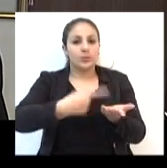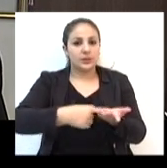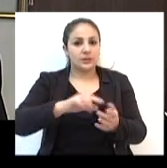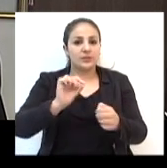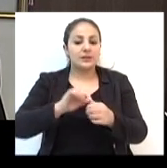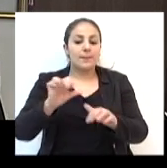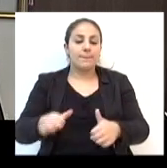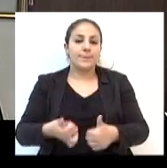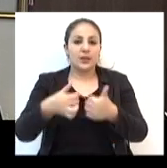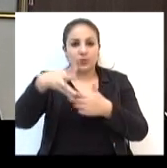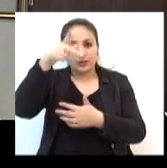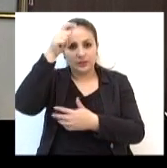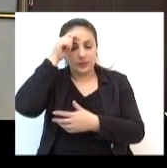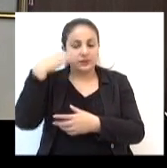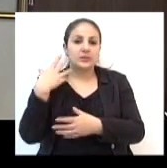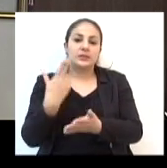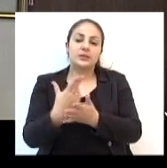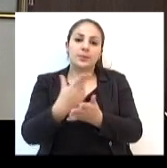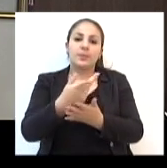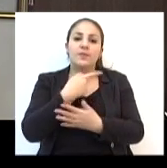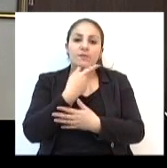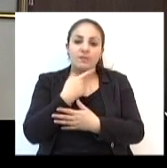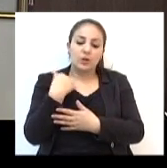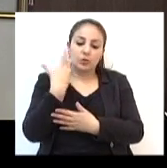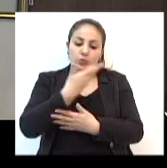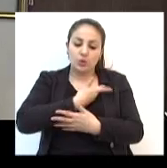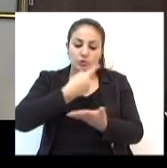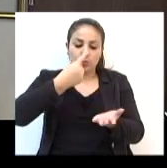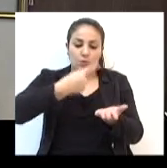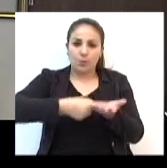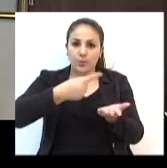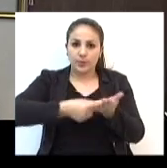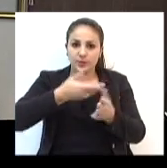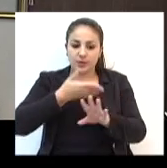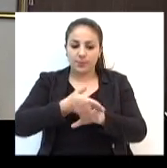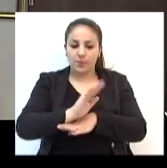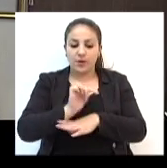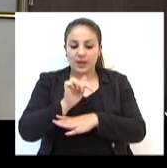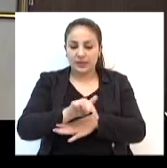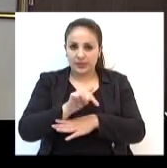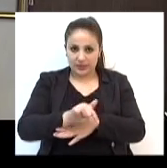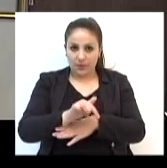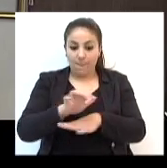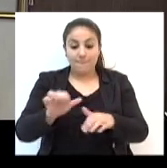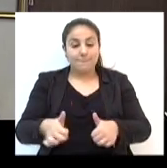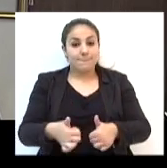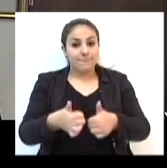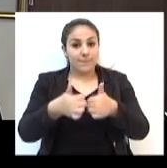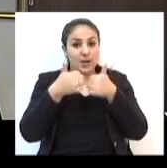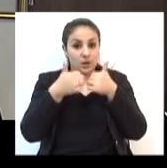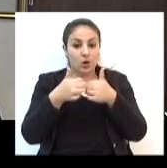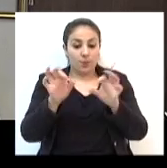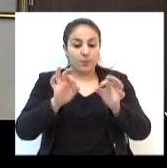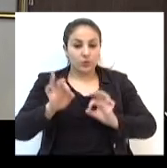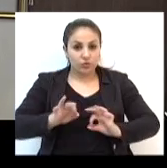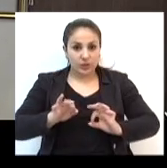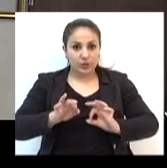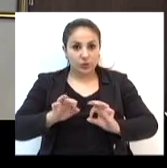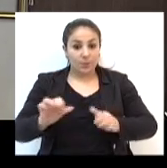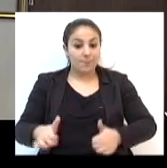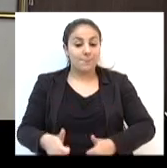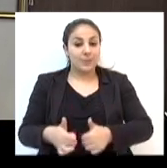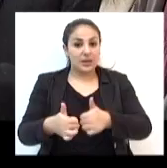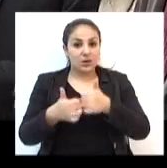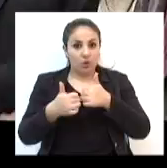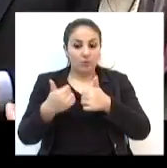Eu sempre tenho dito que nós tínhamos o dever de aprovar nessa Casa o melhor projeto para o melhor plano para o